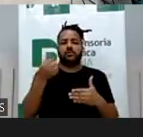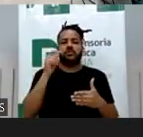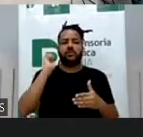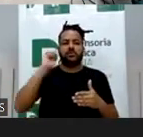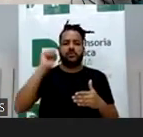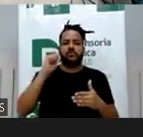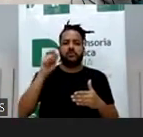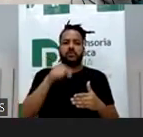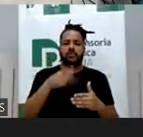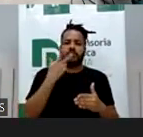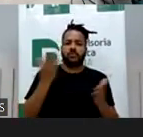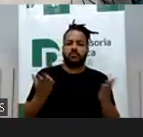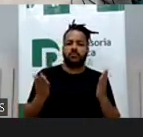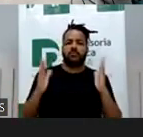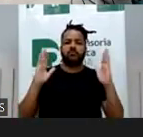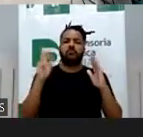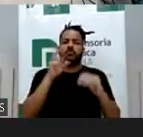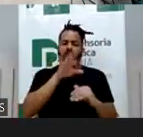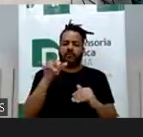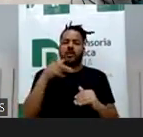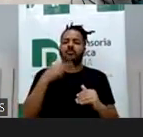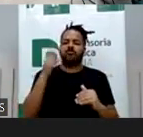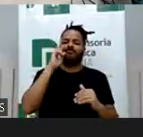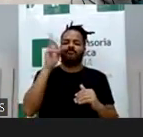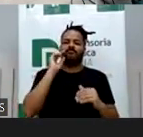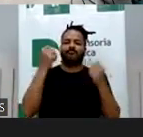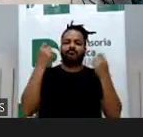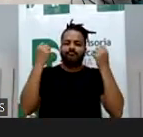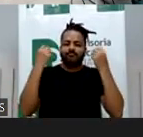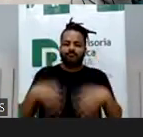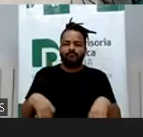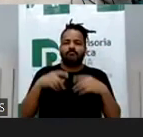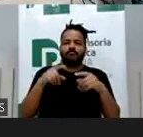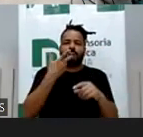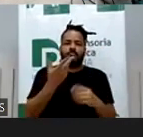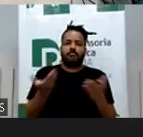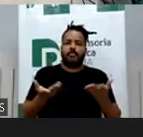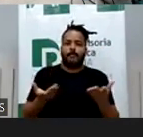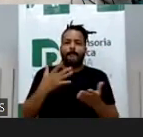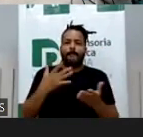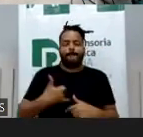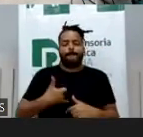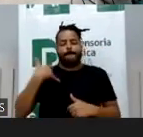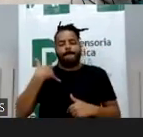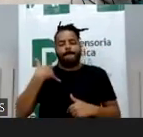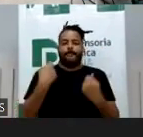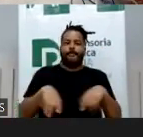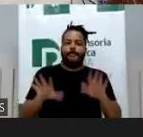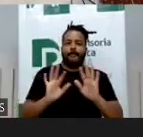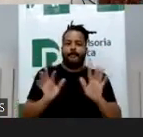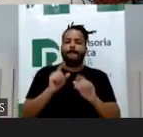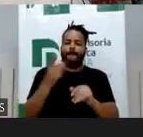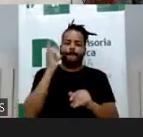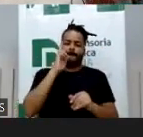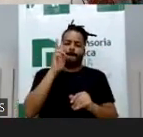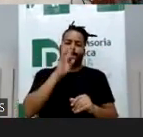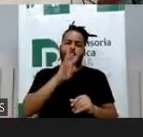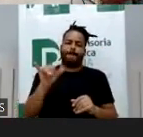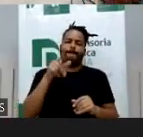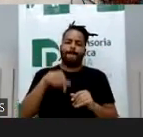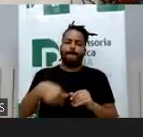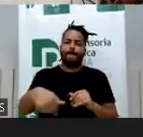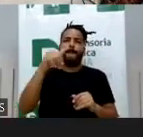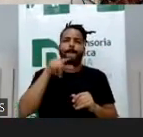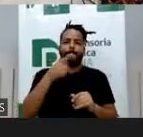um congresso que eu julgo vai fazer história, parece pretencioso, mas não tem nada de vaidade, eu acho que vai fazer história porque a gente vai